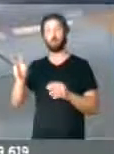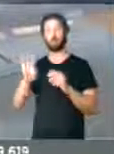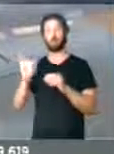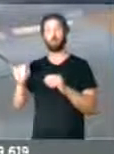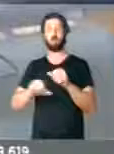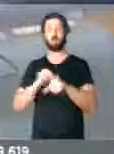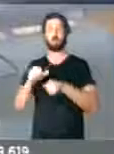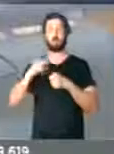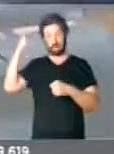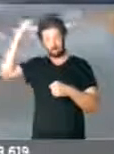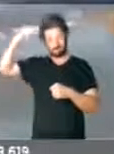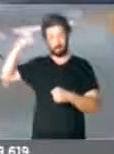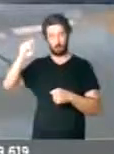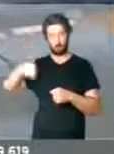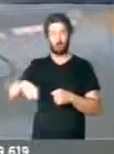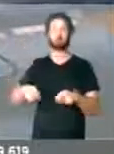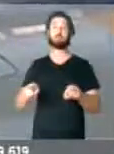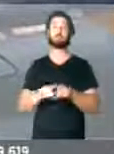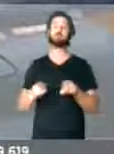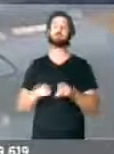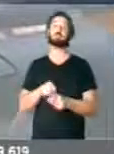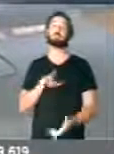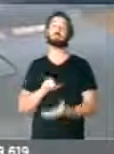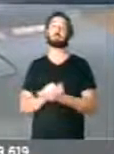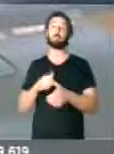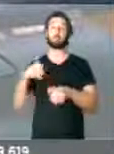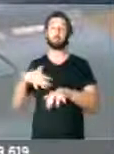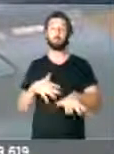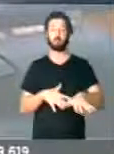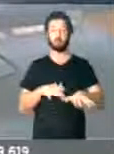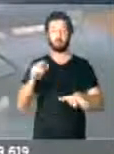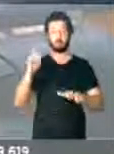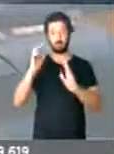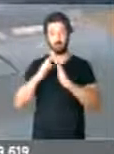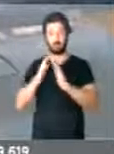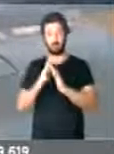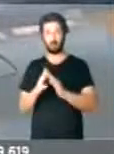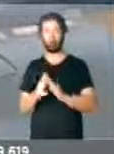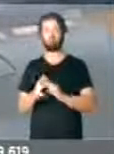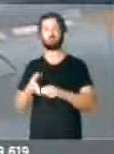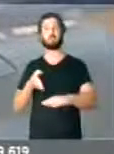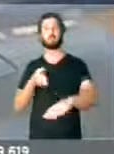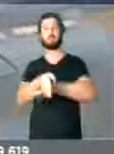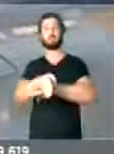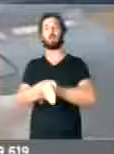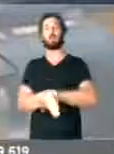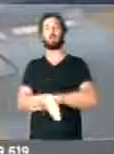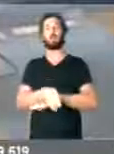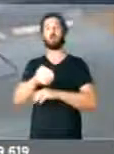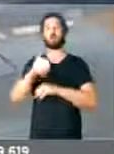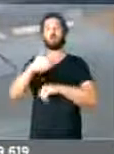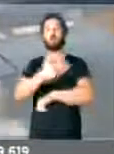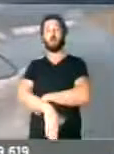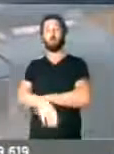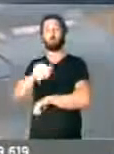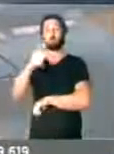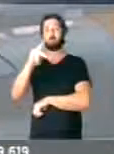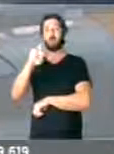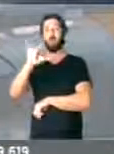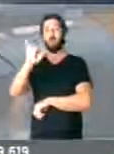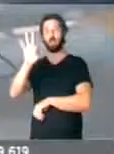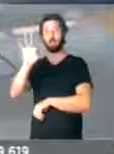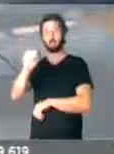sua canonização. Também registrar, Presidente, que o Movimento Sem Teto ocupou a Avenida Paulista para protestar com o